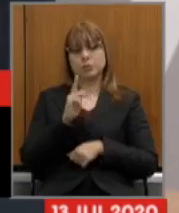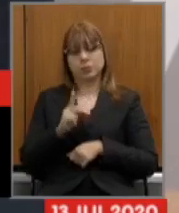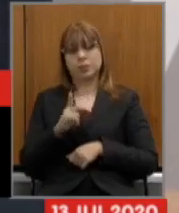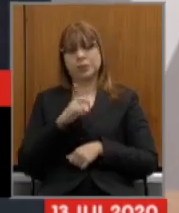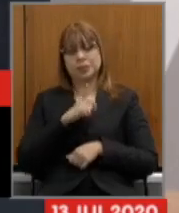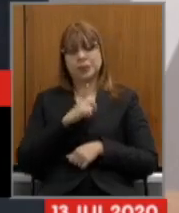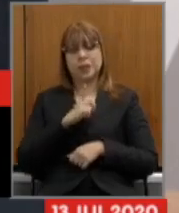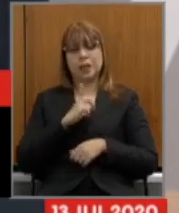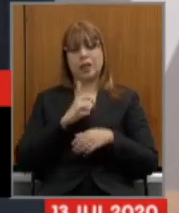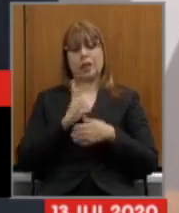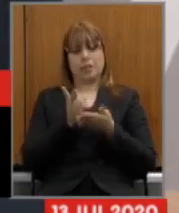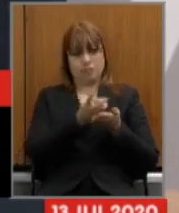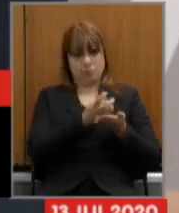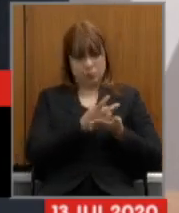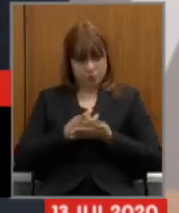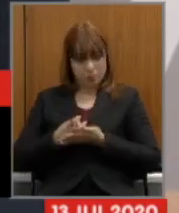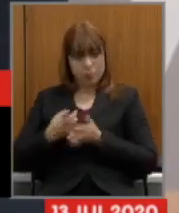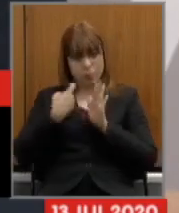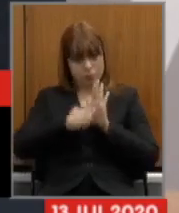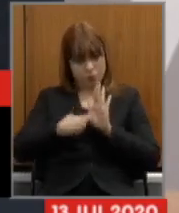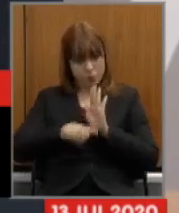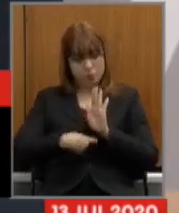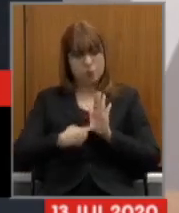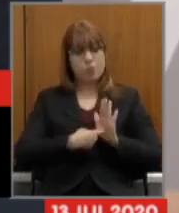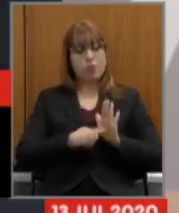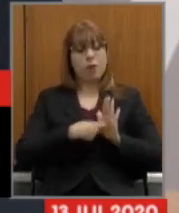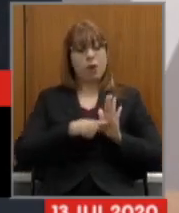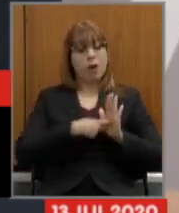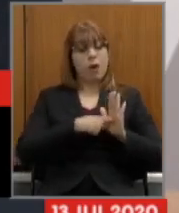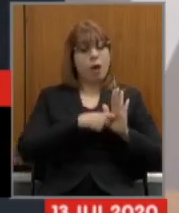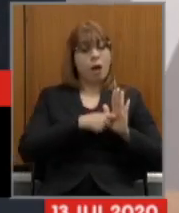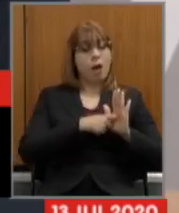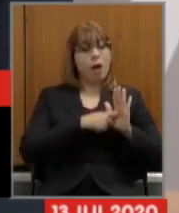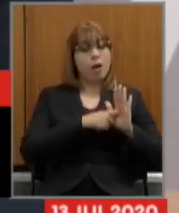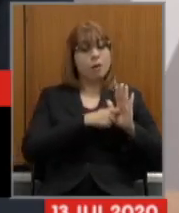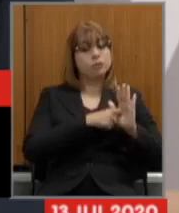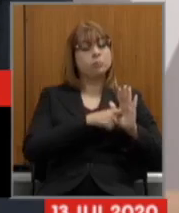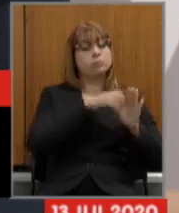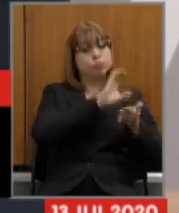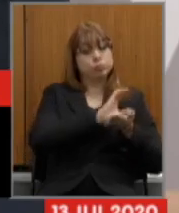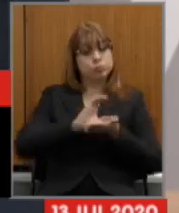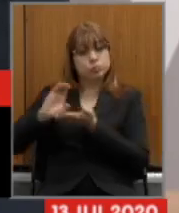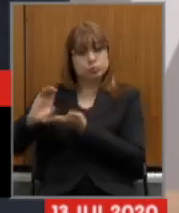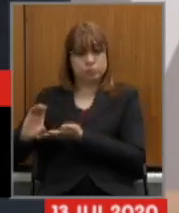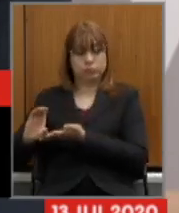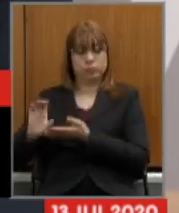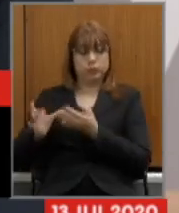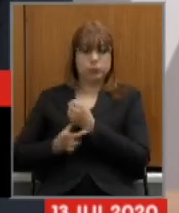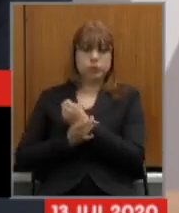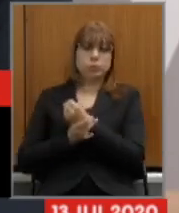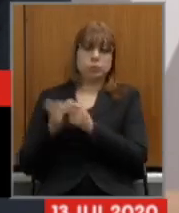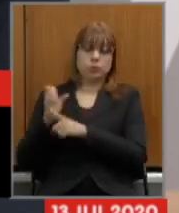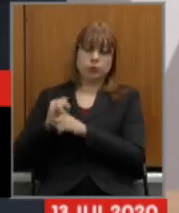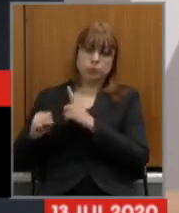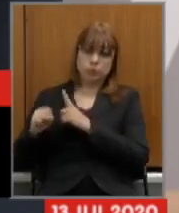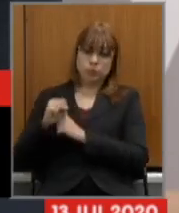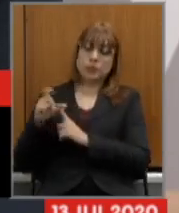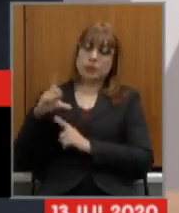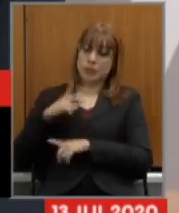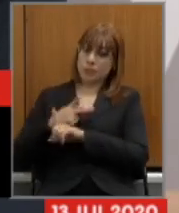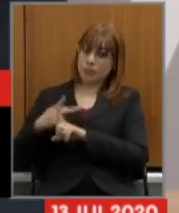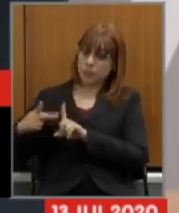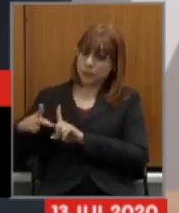tributos que são cobrados cujos mesmos são revertidos para os cofres da Seguridade Social que além de envolver a Previdência